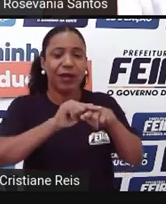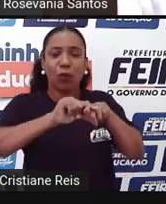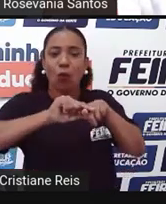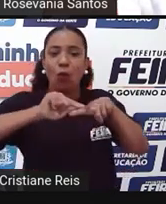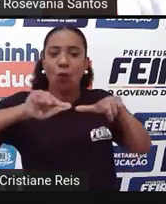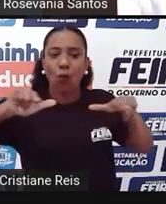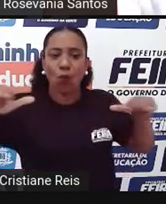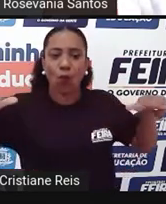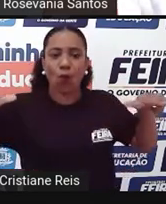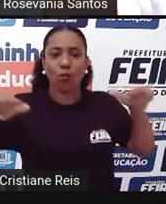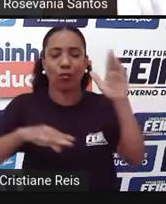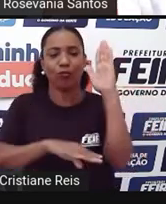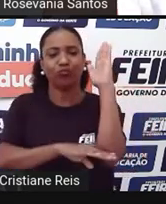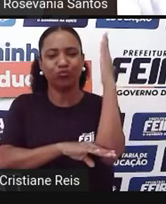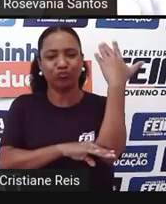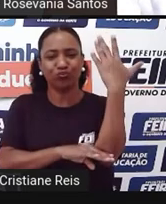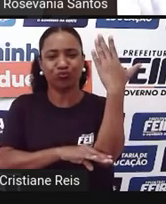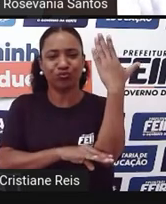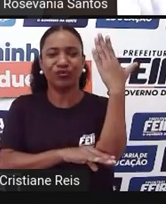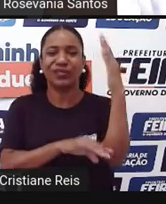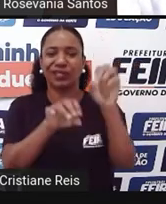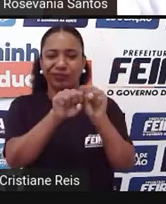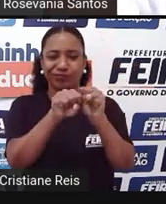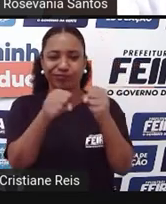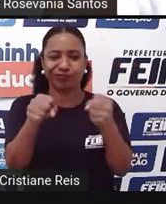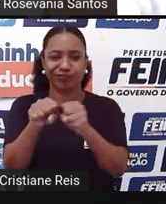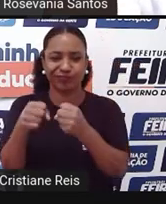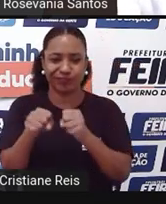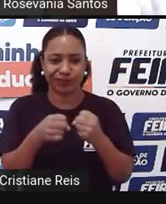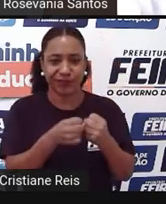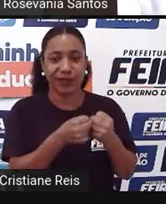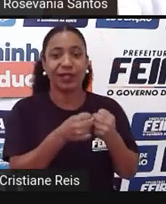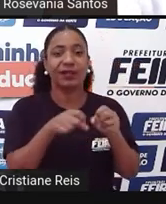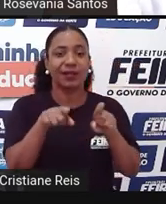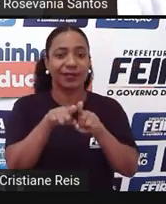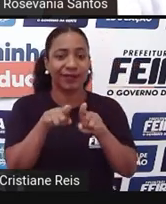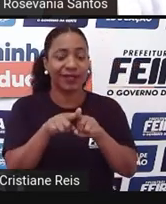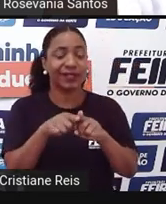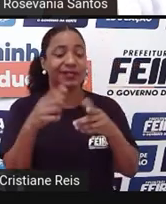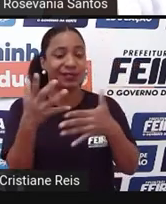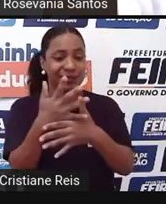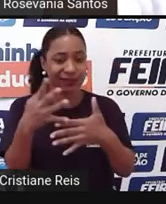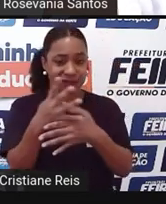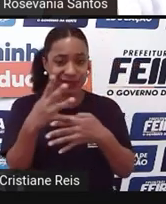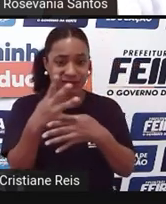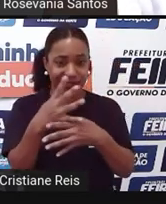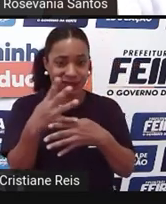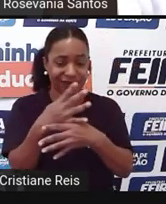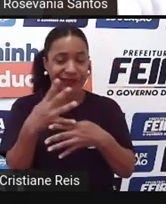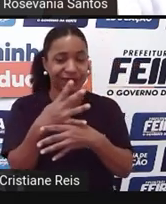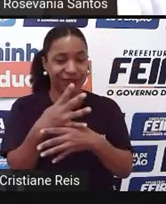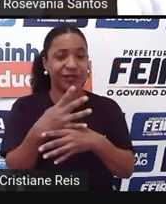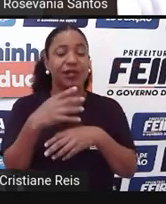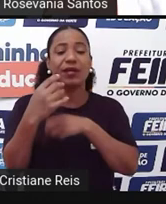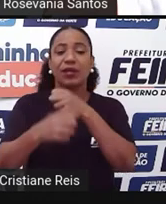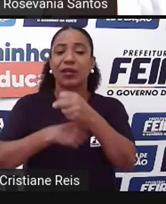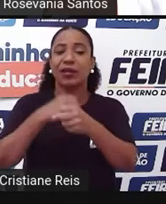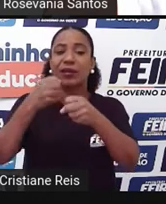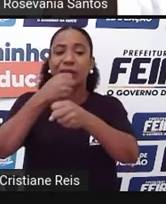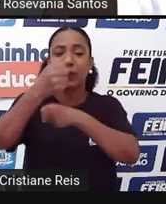Então, é muito, gente, muito, muito mesmo. Aqui as principais cidades e as áreas de desmatamento em 2002.